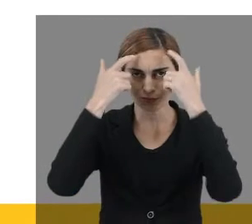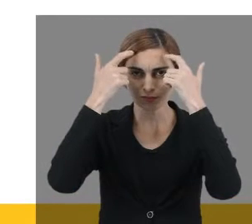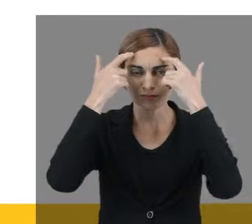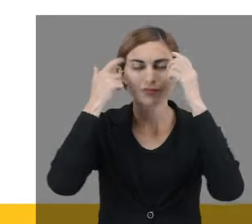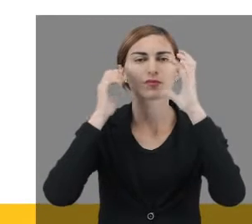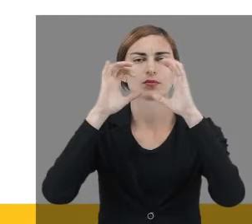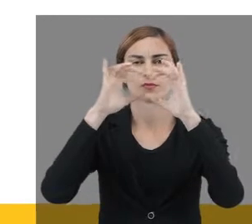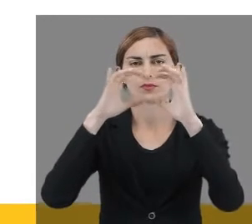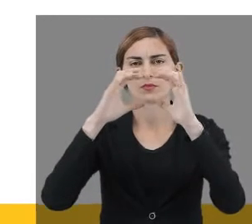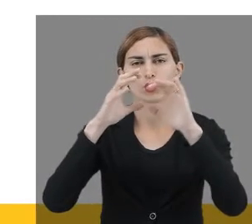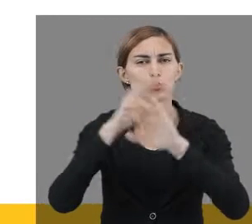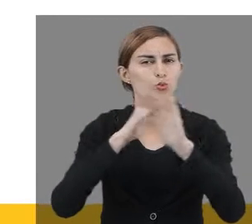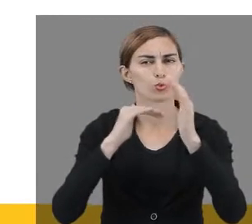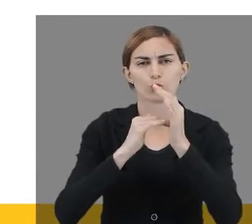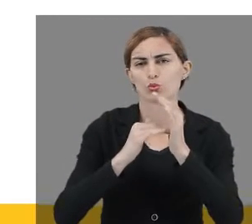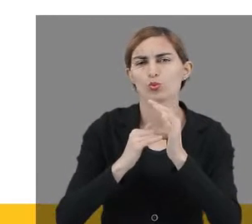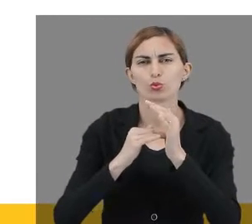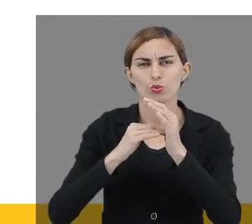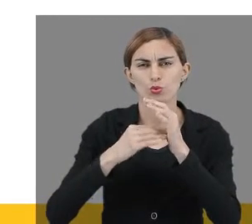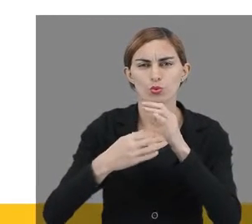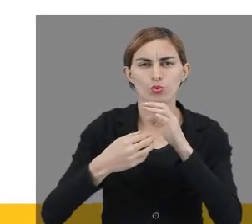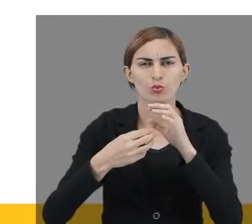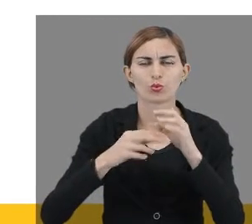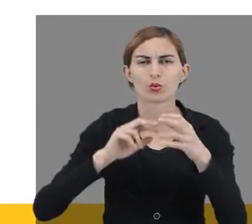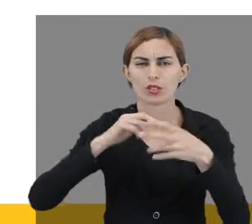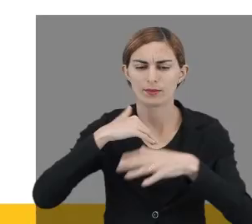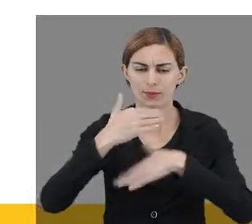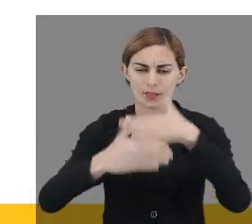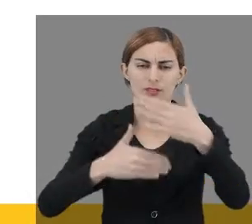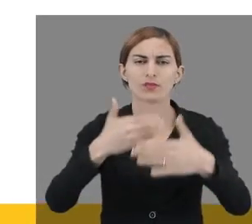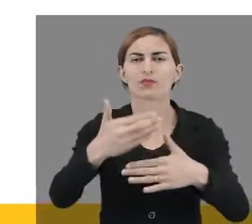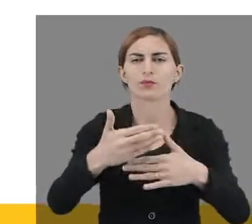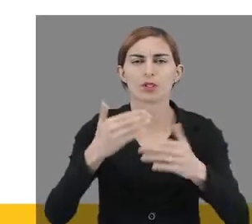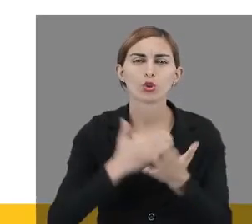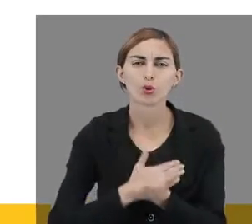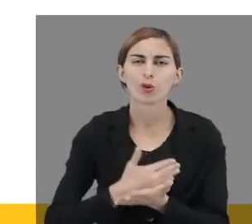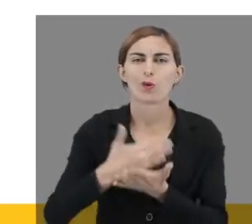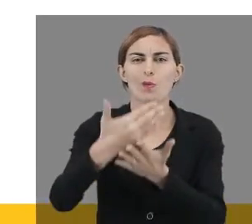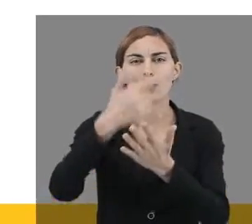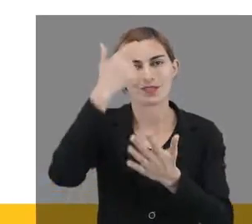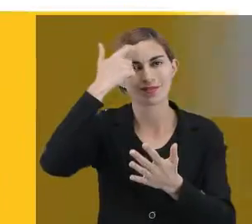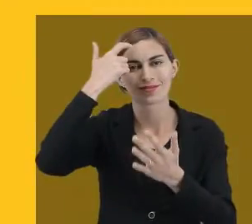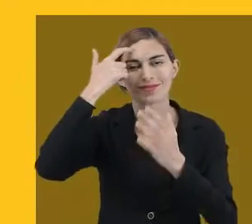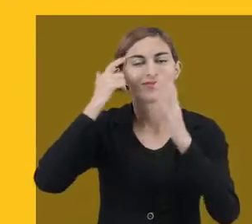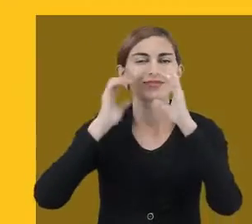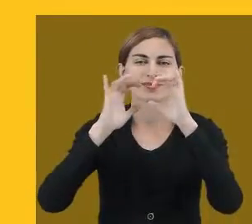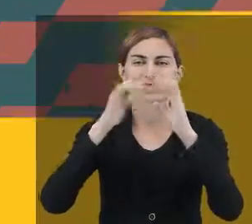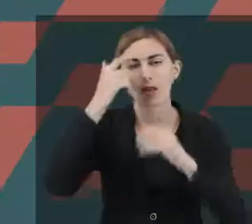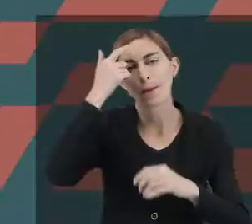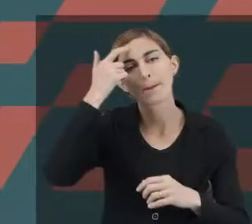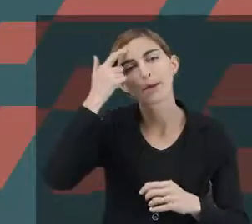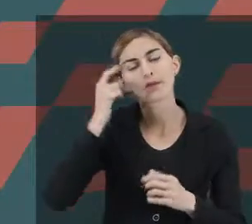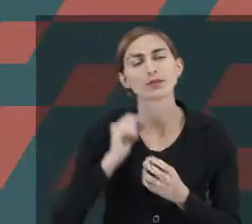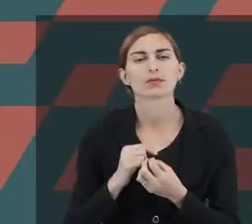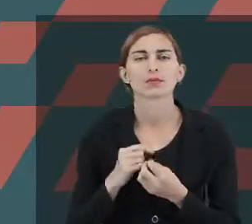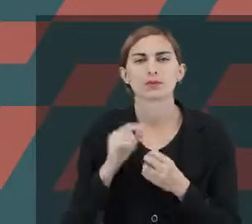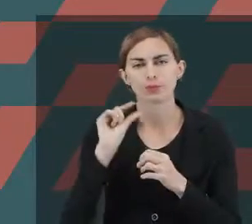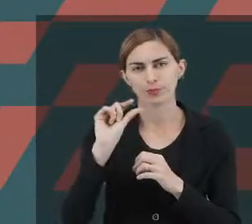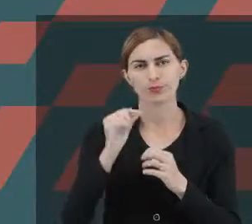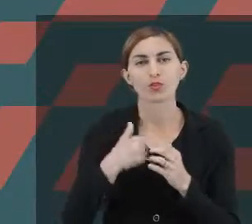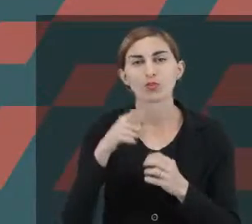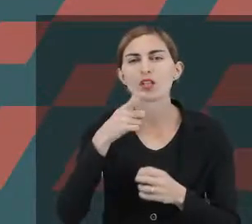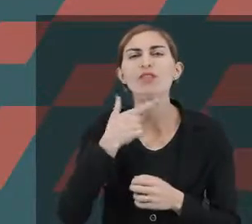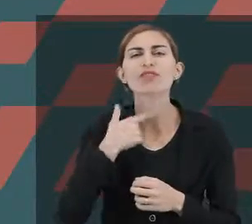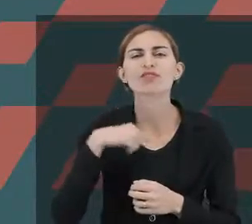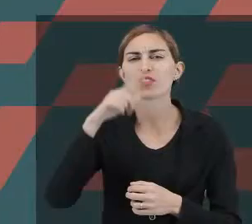questões sensoriais. Todo esse circuito de neurodesenvolvimento começa com as questões sensoriais. Vamos pensar um pouquinho comigo.